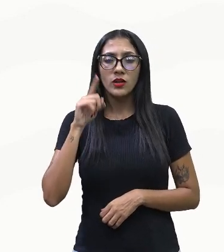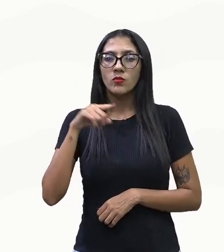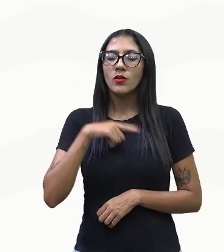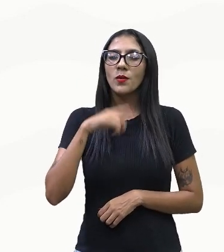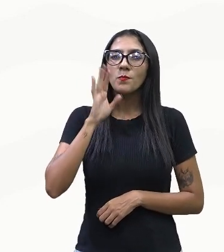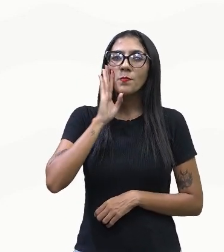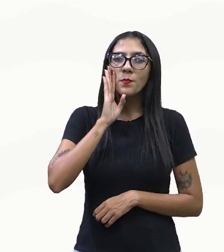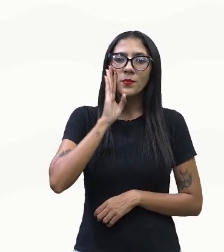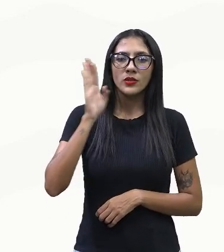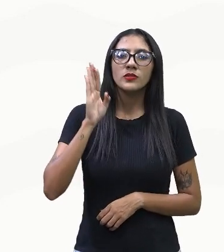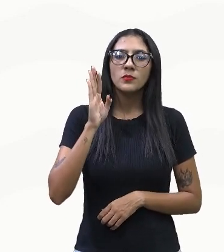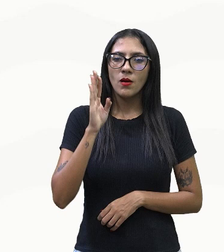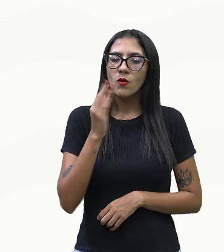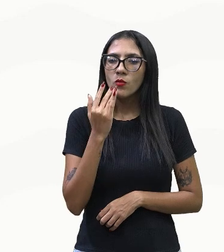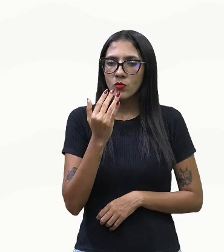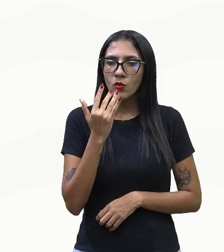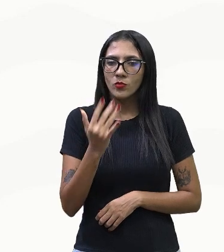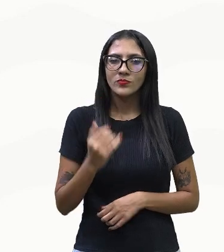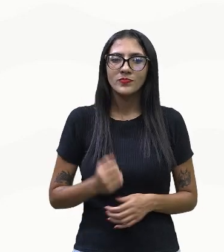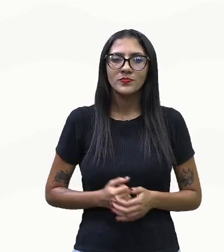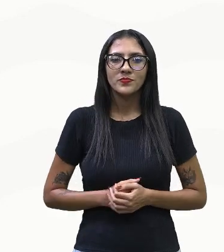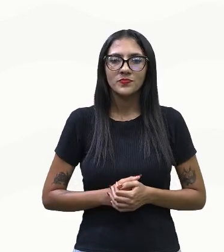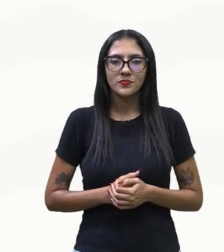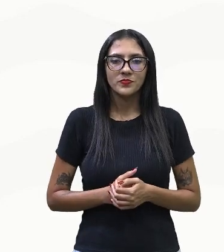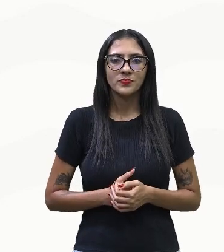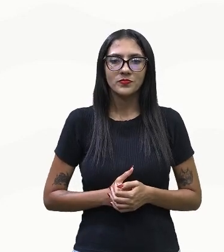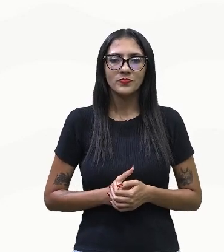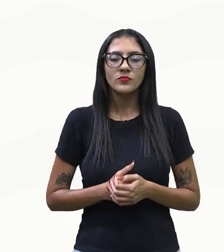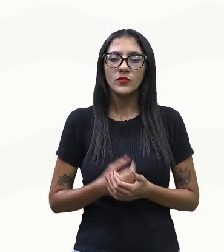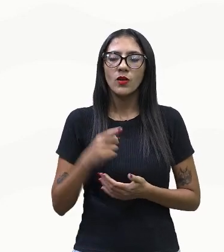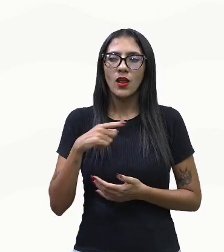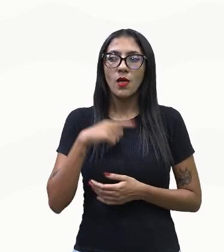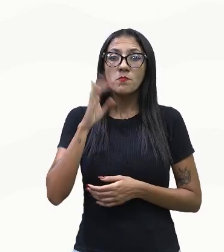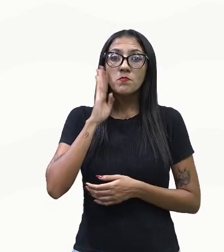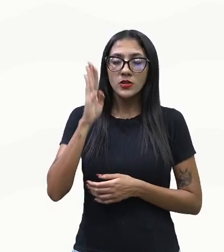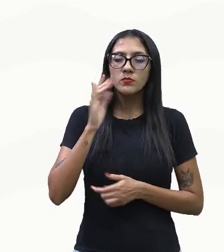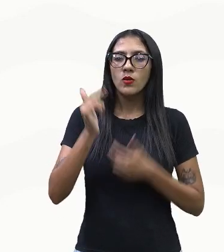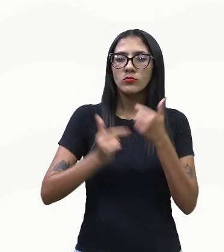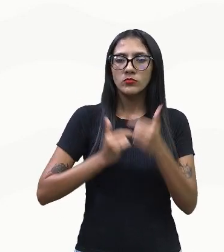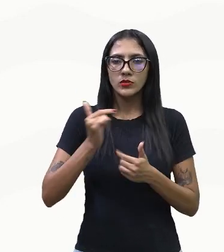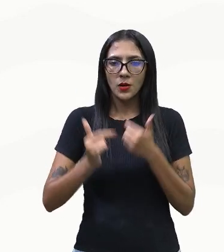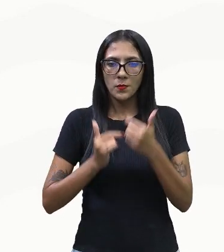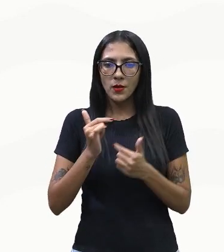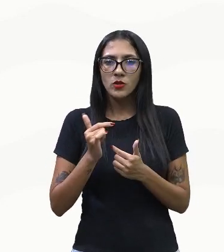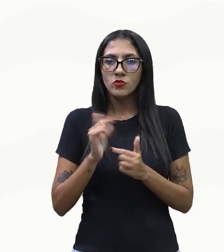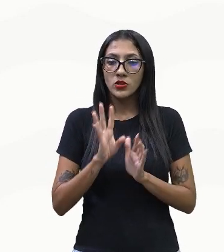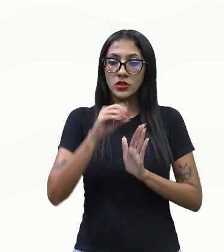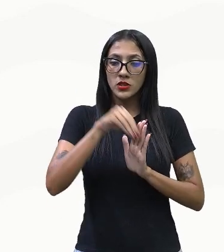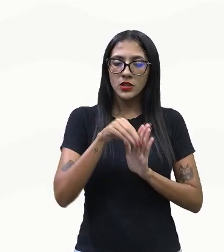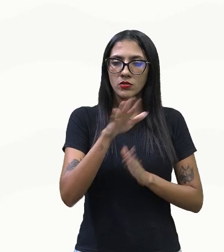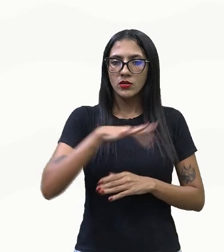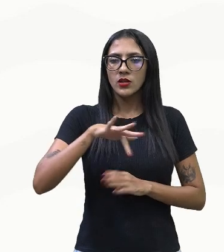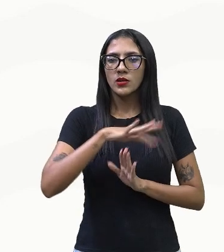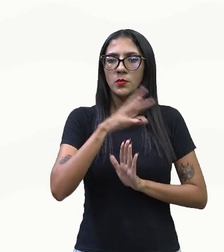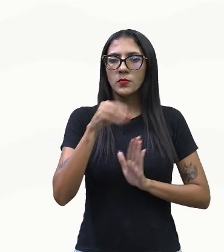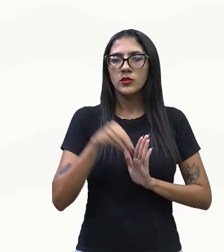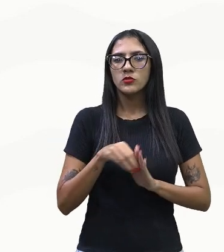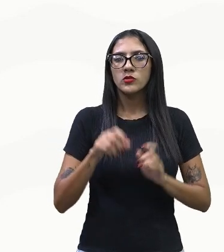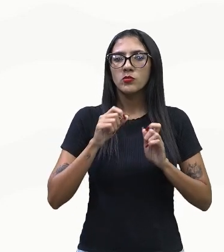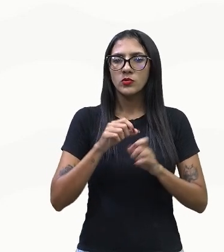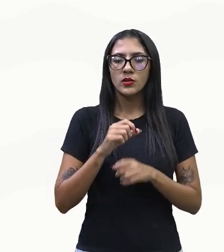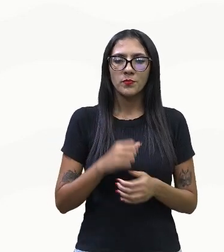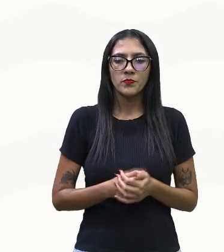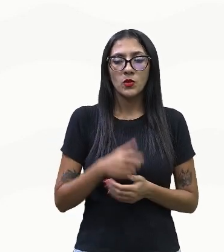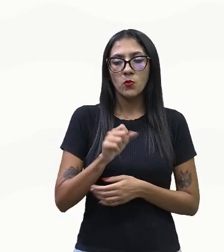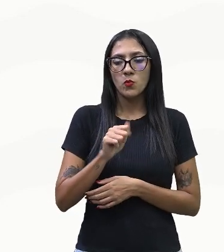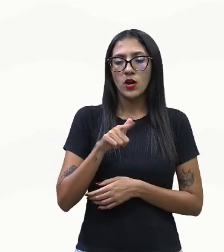% de pressão, ou seja, a atividade que mais pressiona o bioma da Amazônia para ser substituído é a agropecuária.